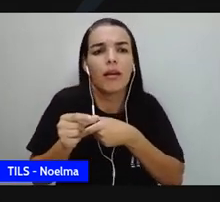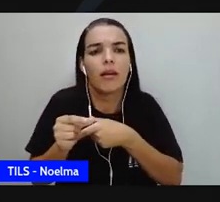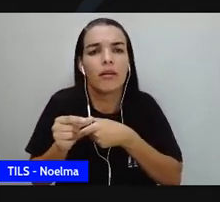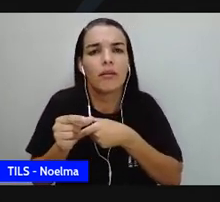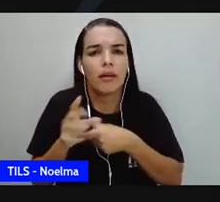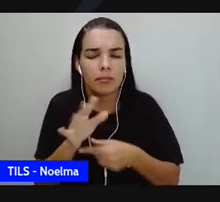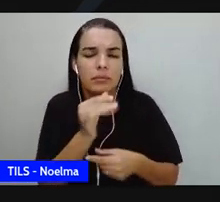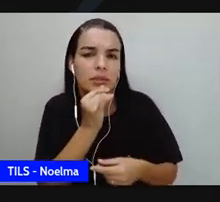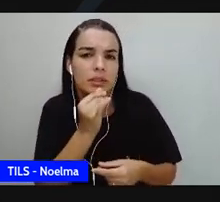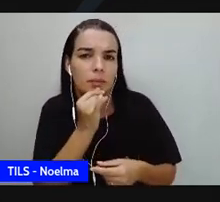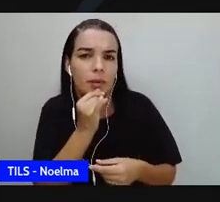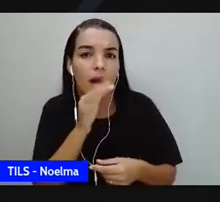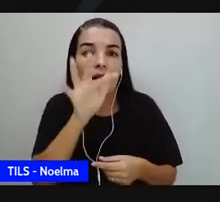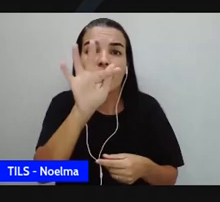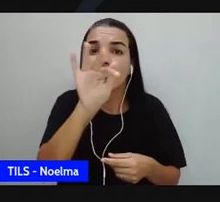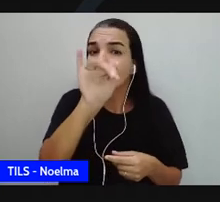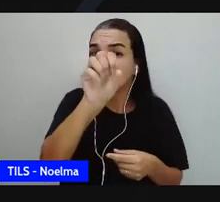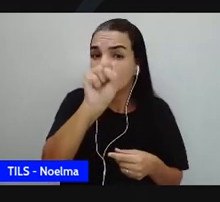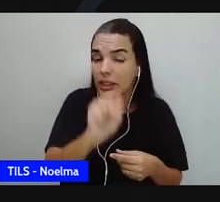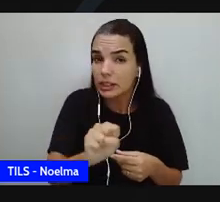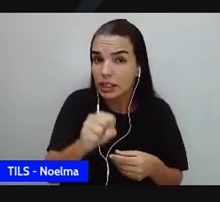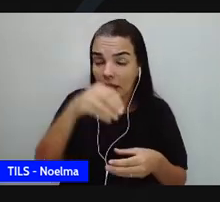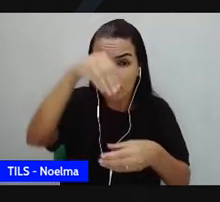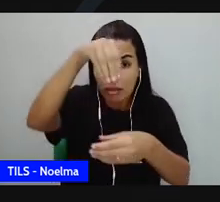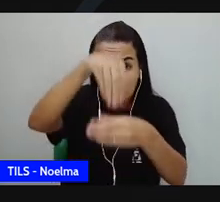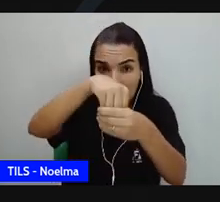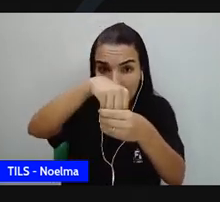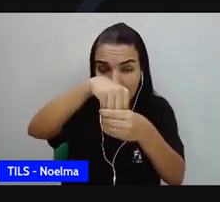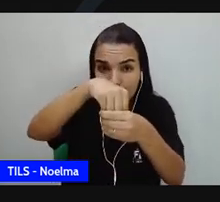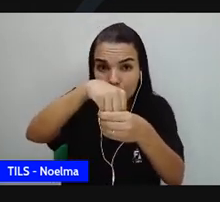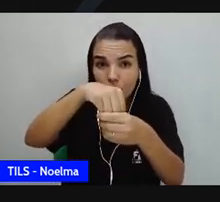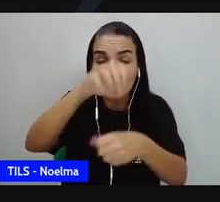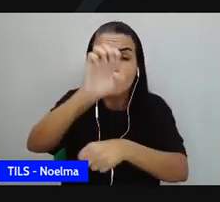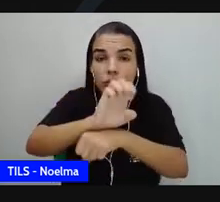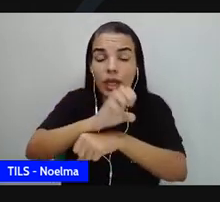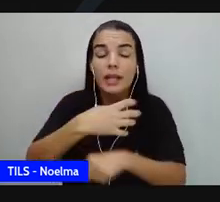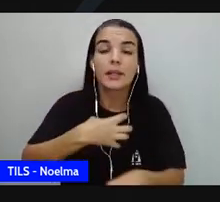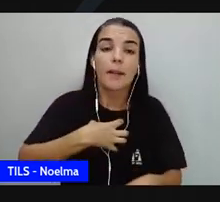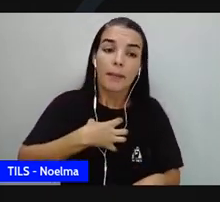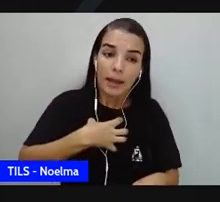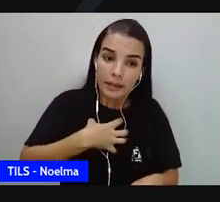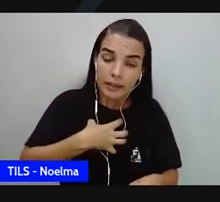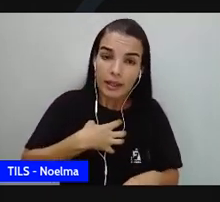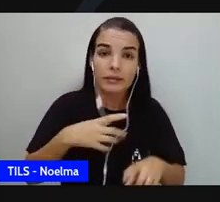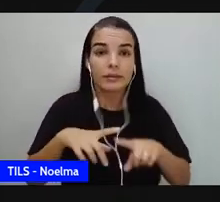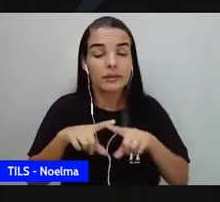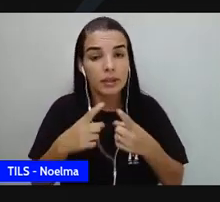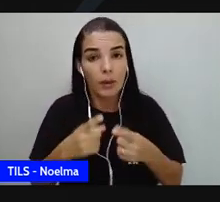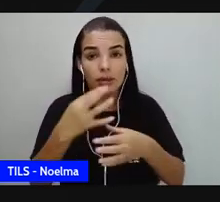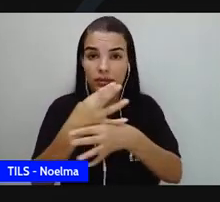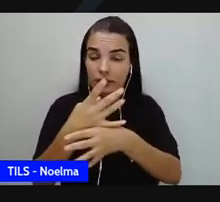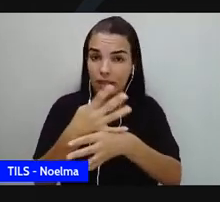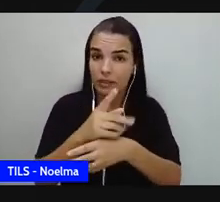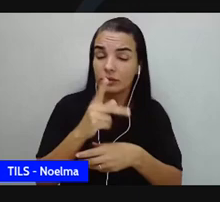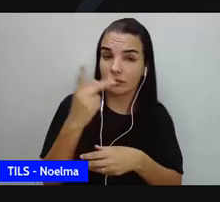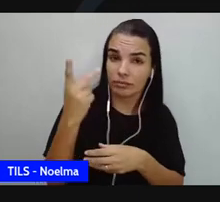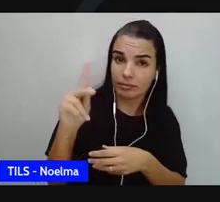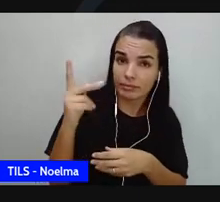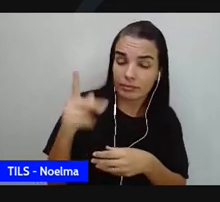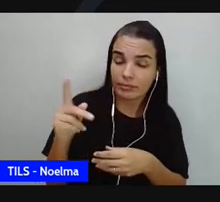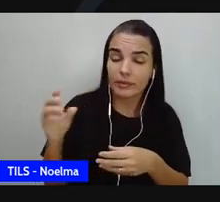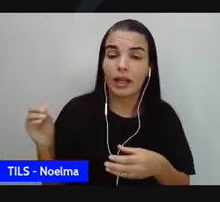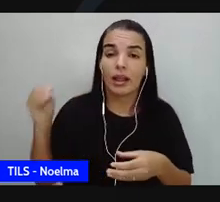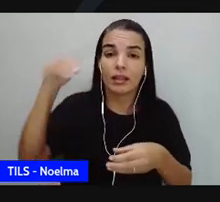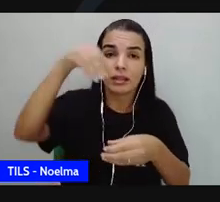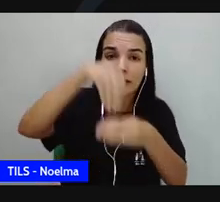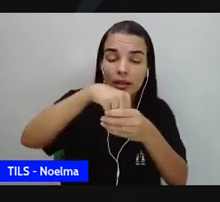feira de Santana, que está dentro do estado da Bahia. Então, Sacramento estava dentro do estado de Minas Gerais. E é de lá que